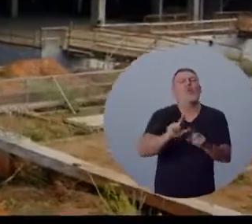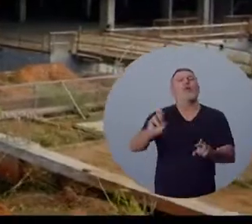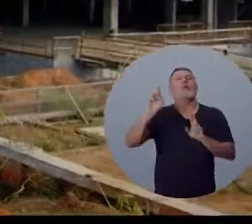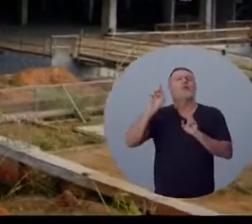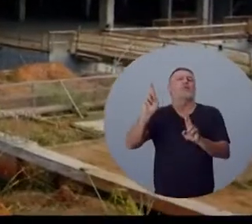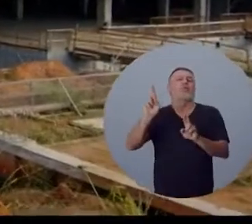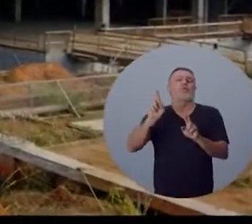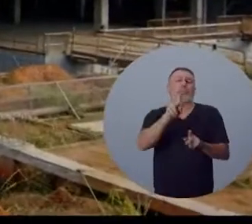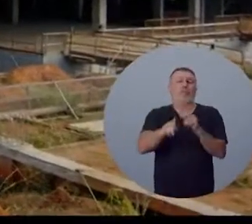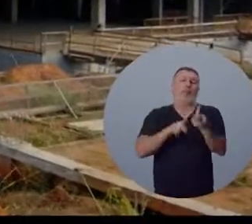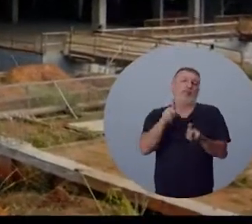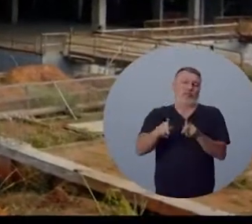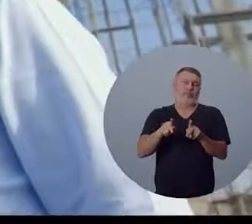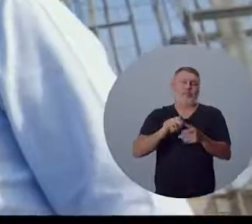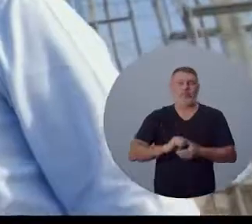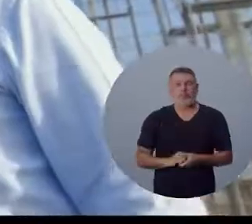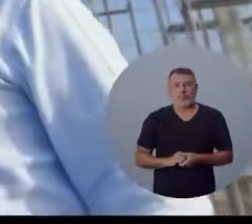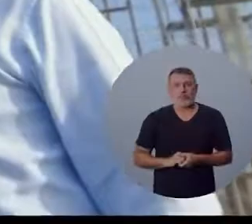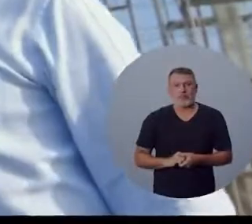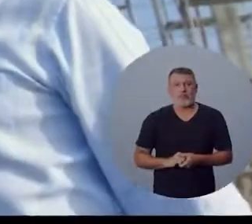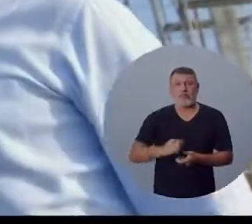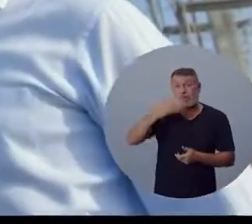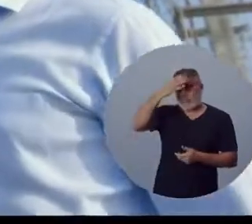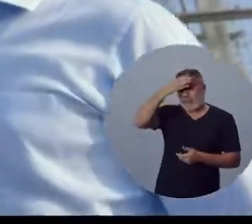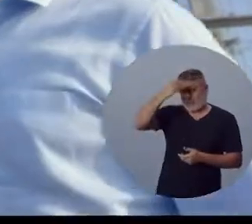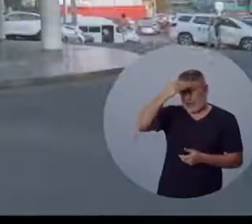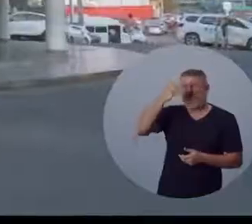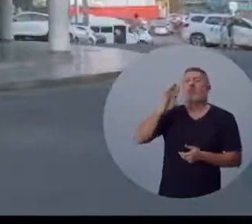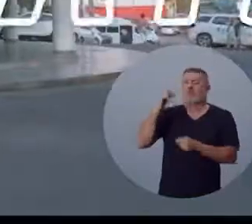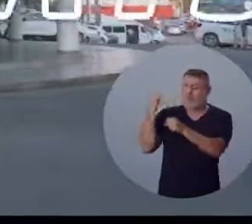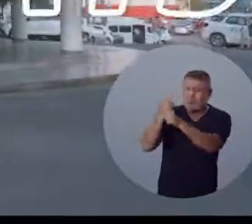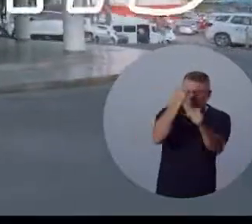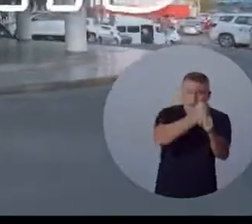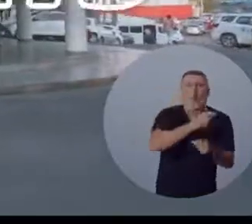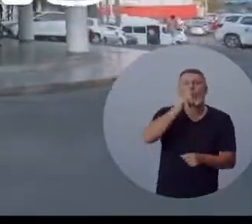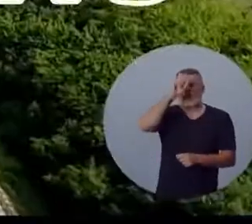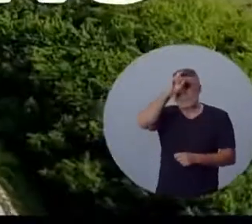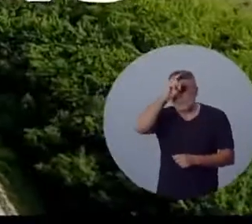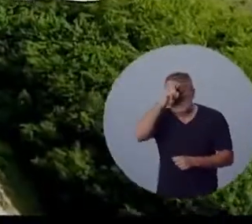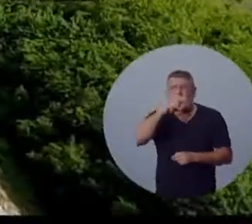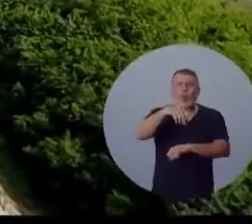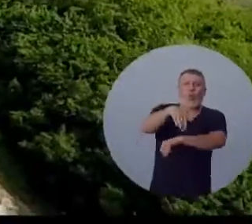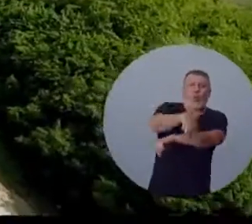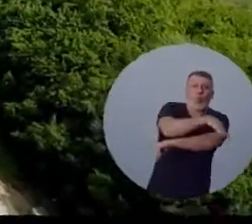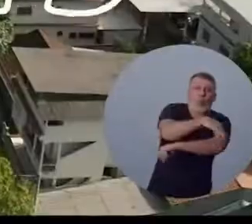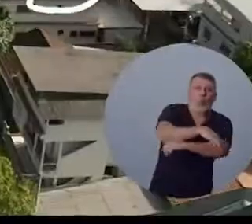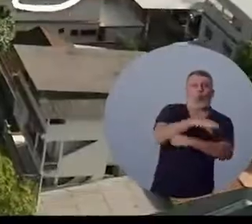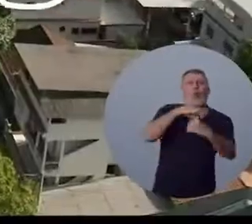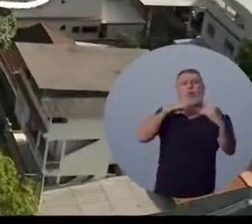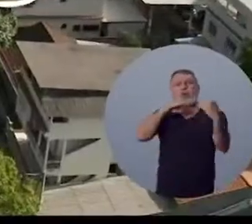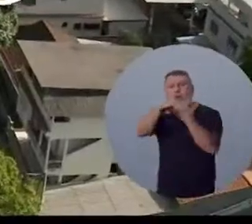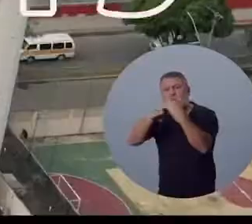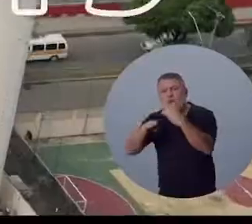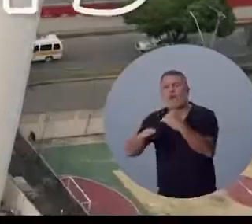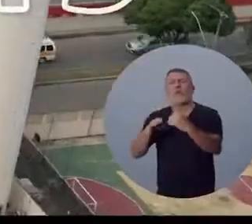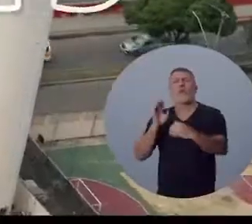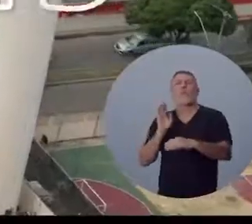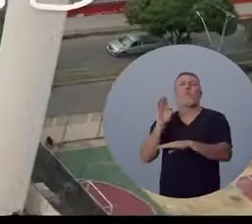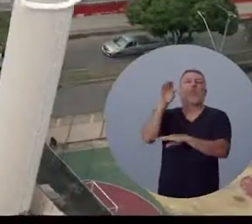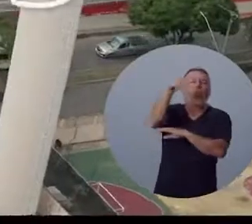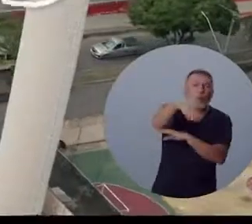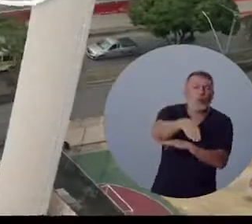produz esperança na população. Casa Grande fez hospitais, estradas, pontes,